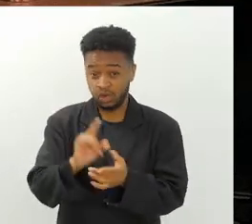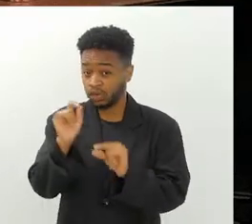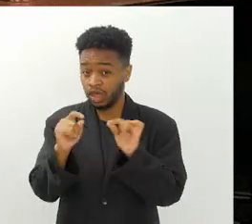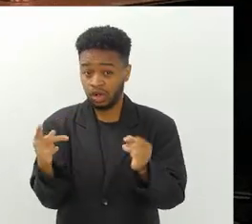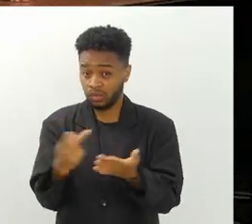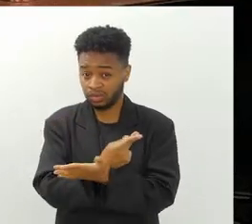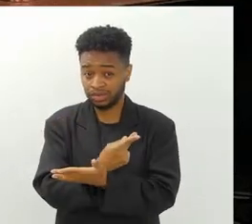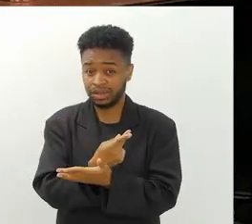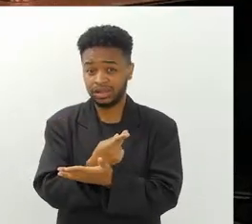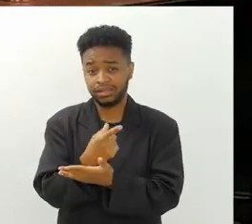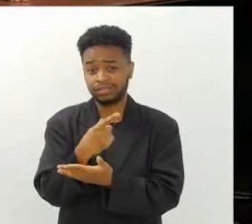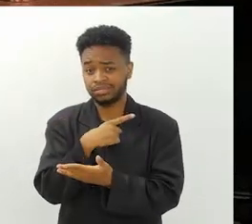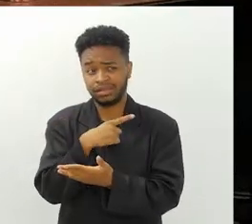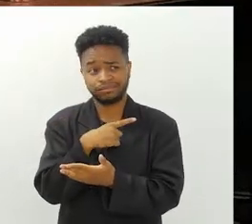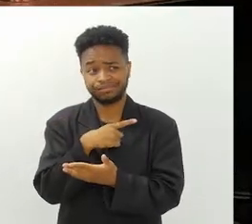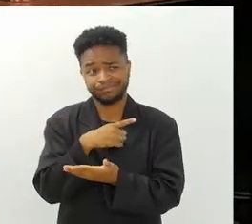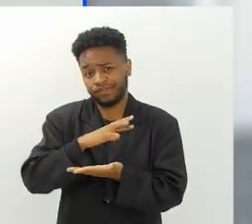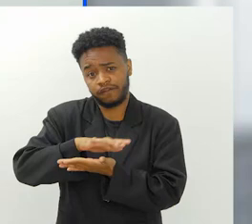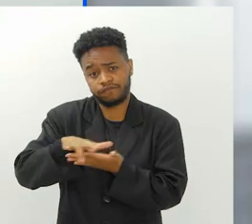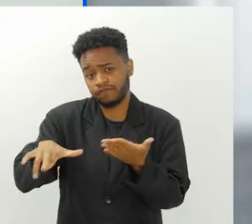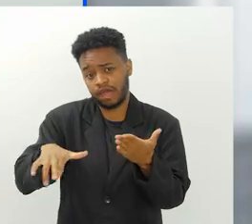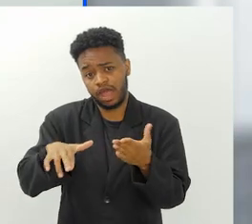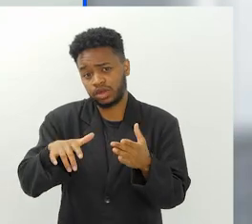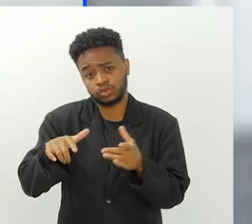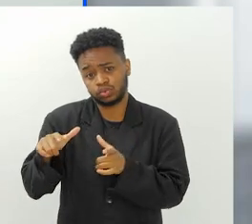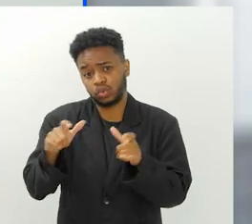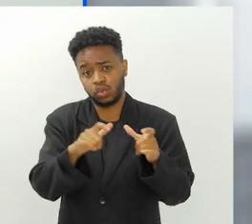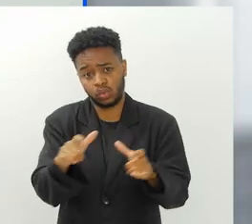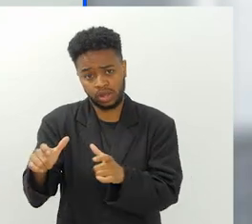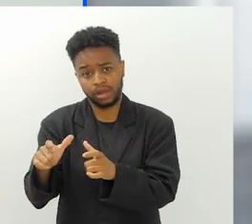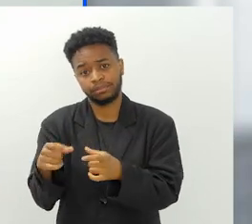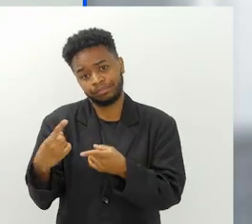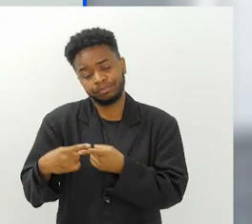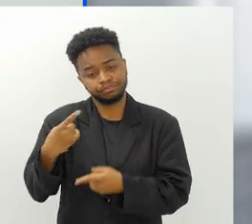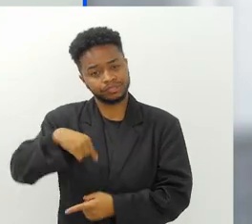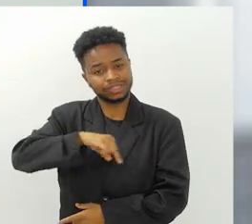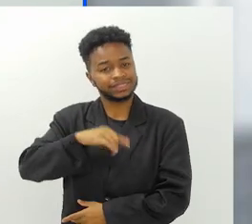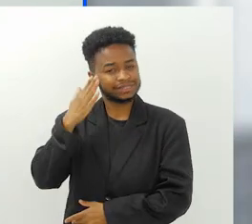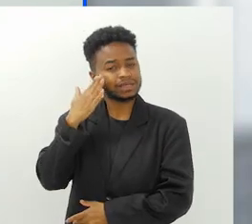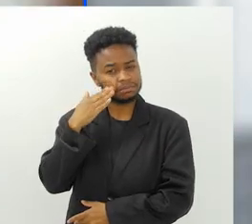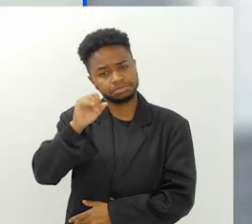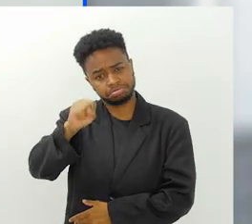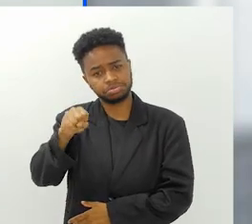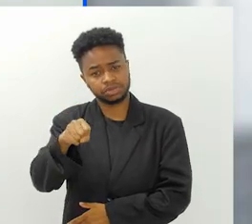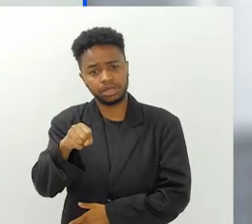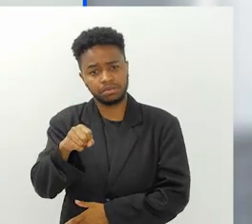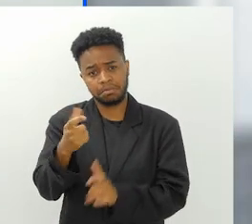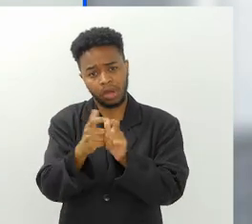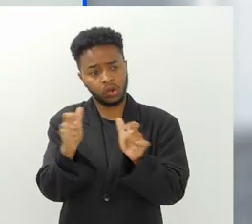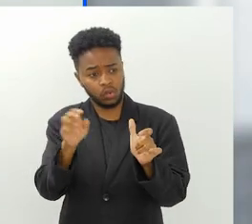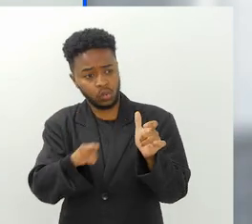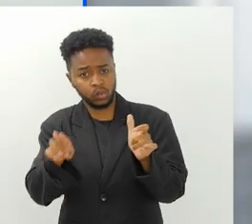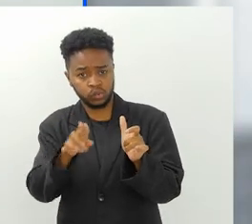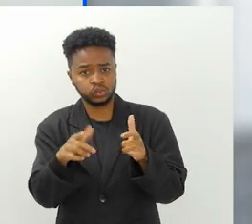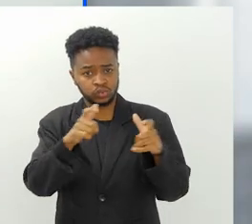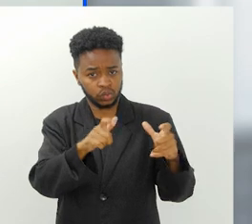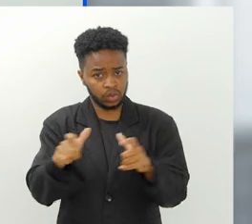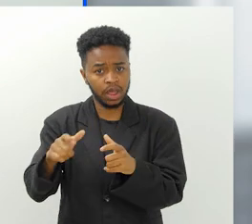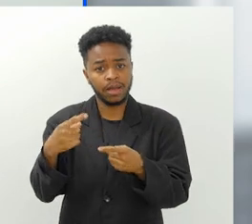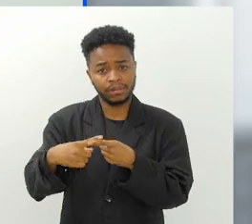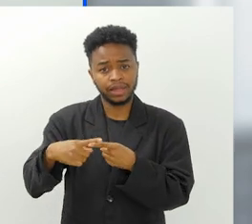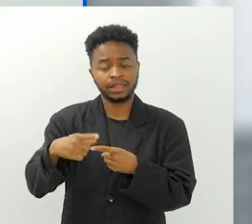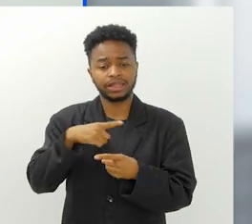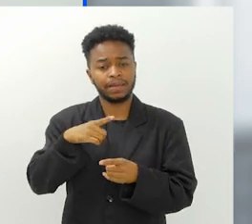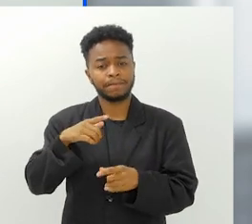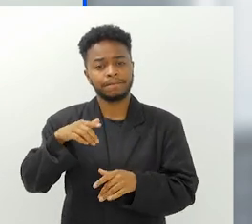de fato, vem de várias avenidas. A gente sabe que sim, é de uso local, sem dúvida, né? A gente vê isso